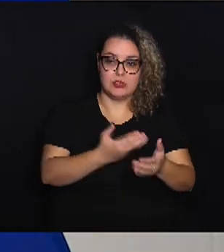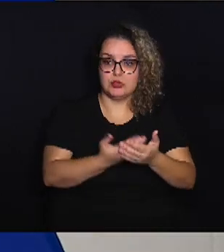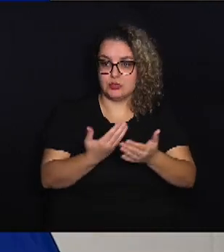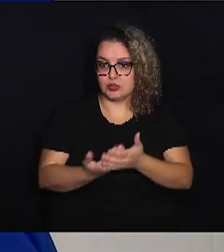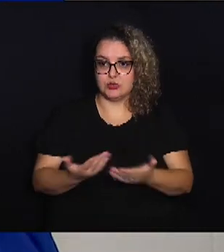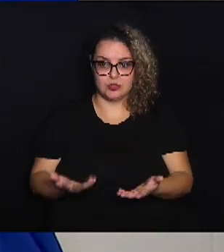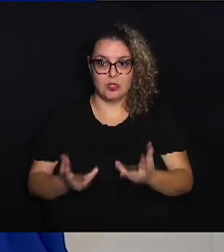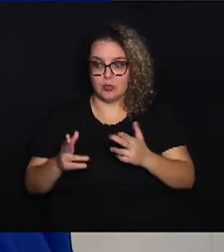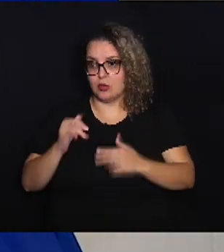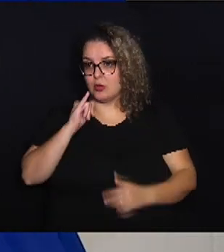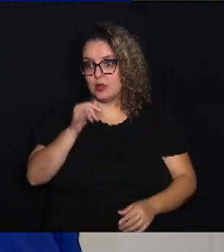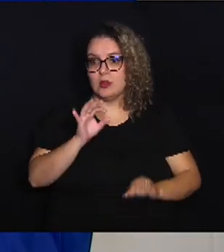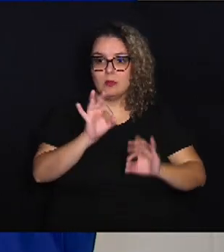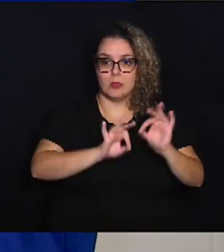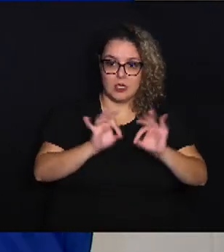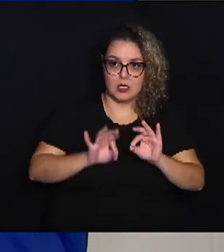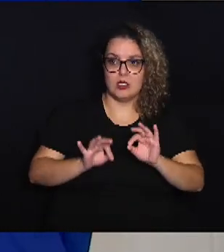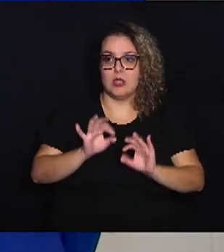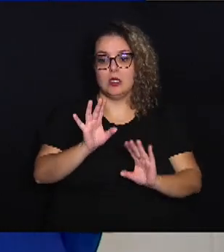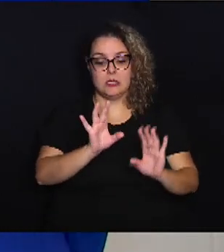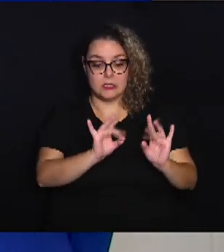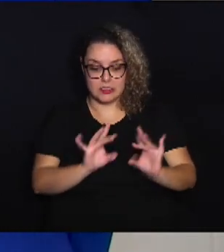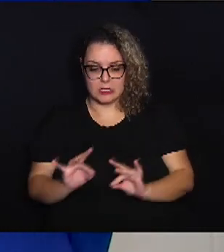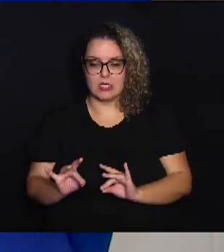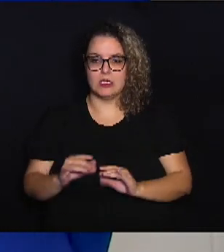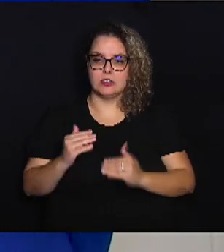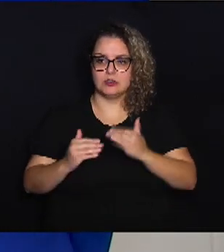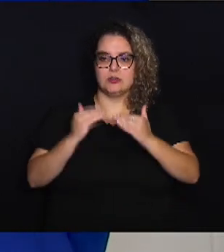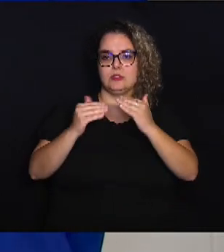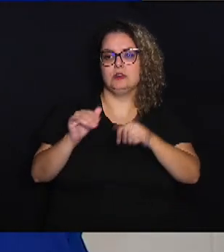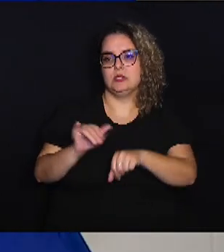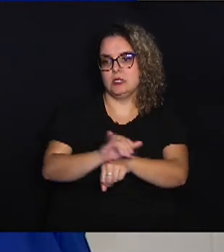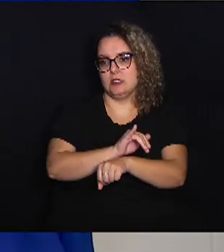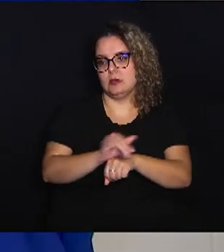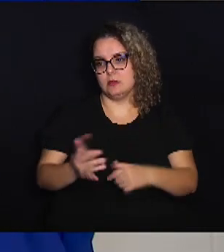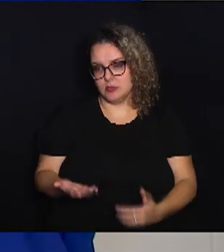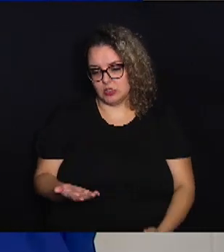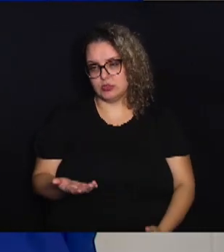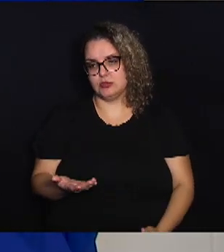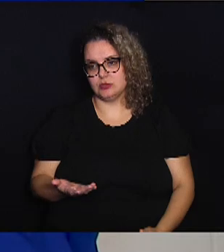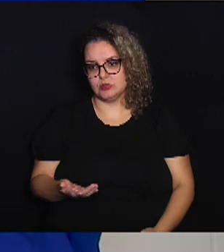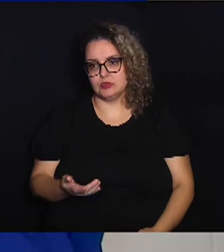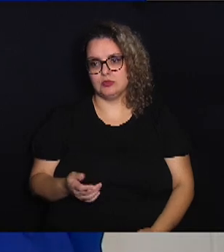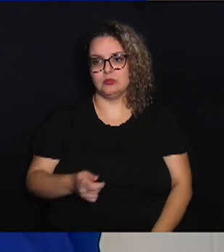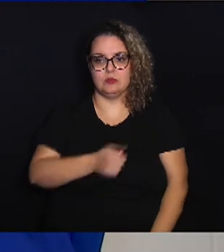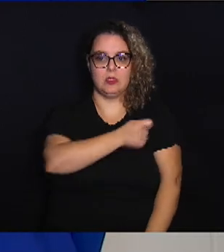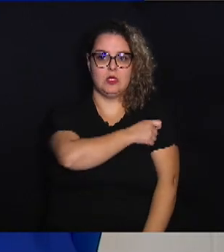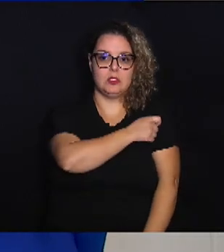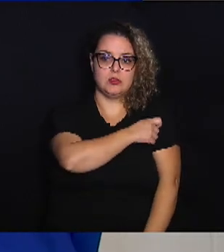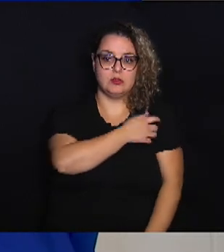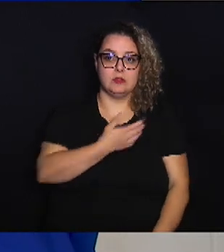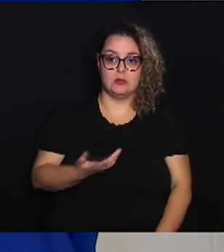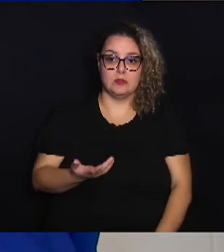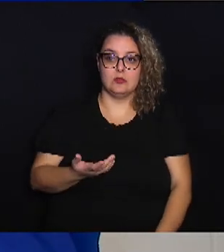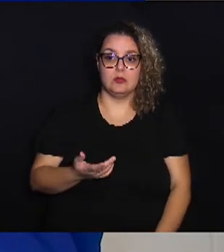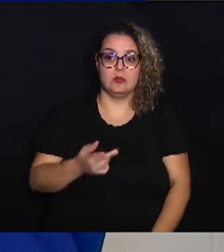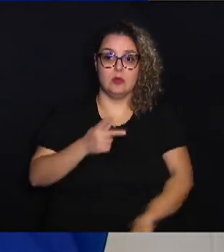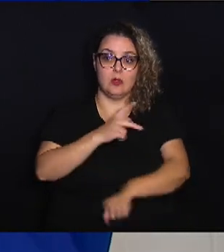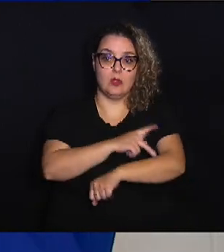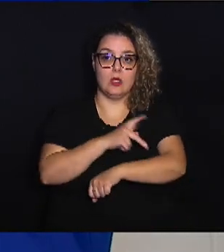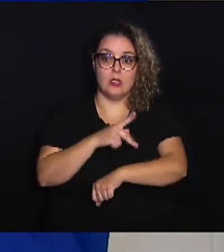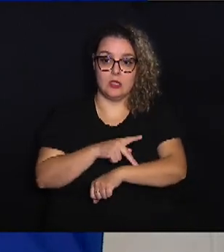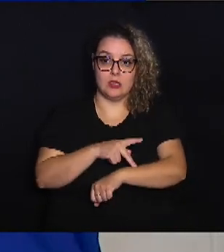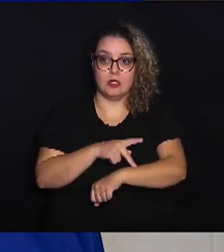como eu já disse, planejar, organizar e desenvolver estratégias para aqueles educandos. Só que o pedagogo,